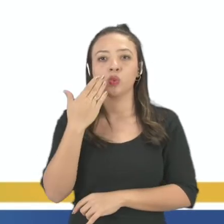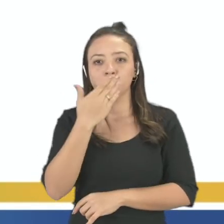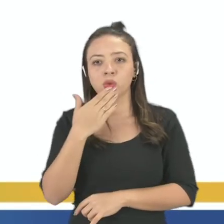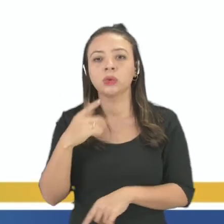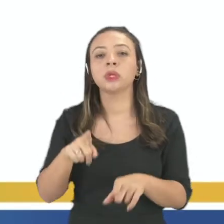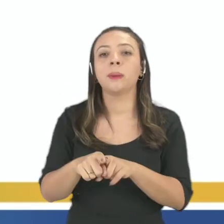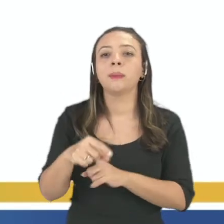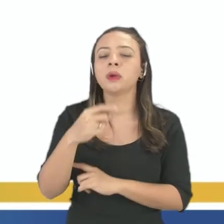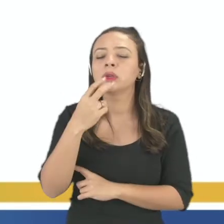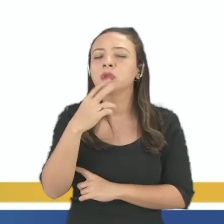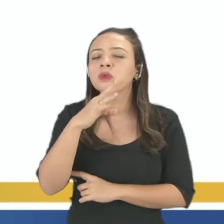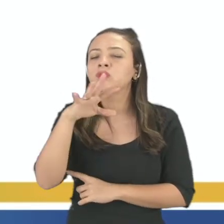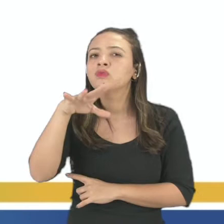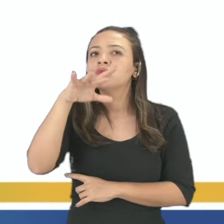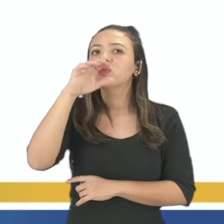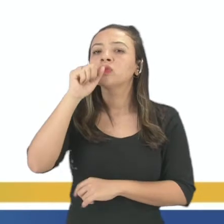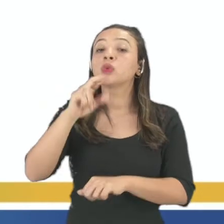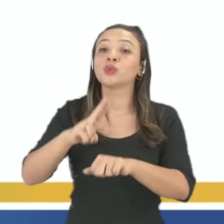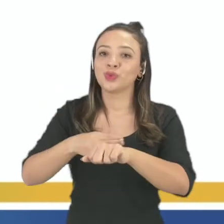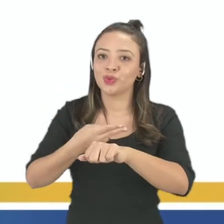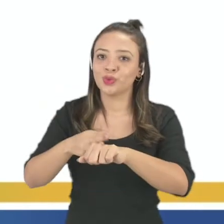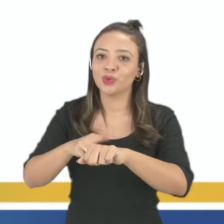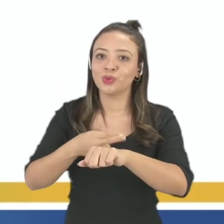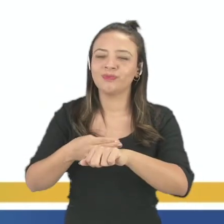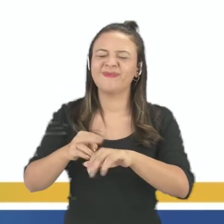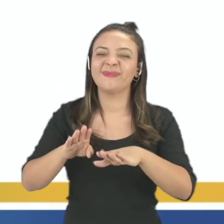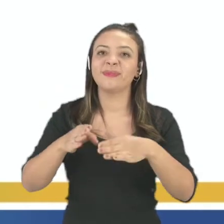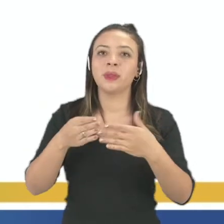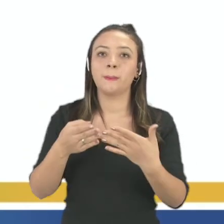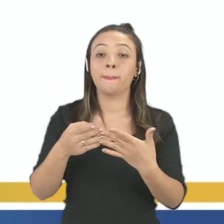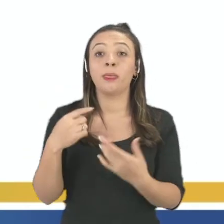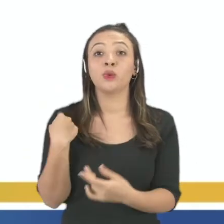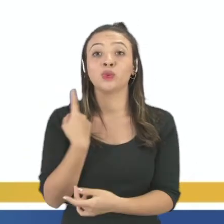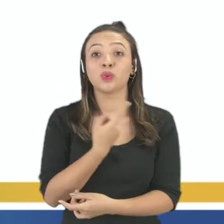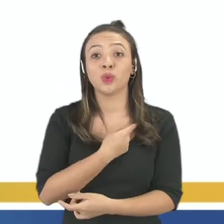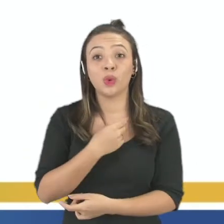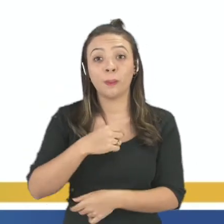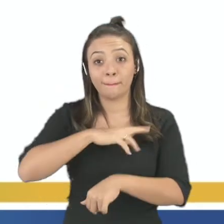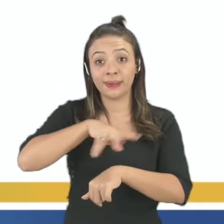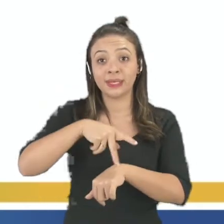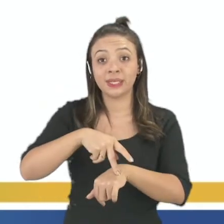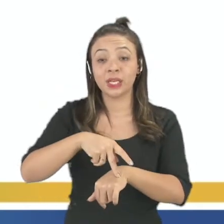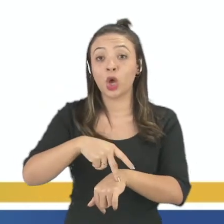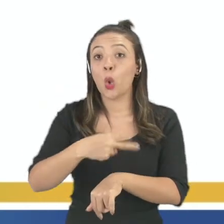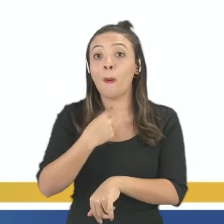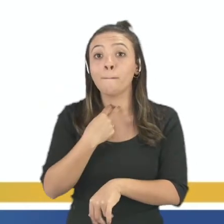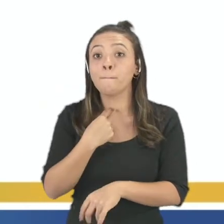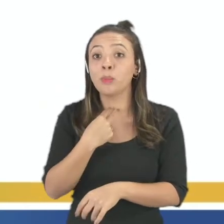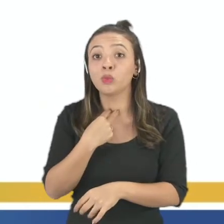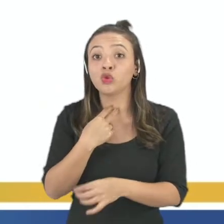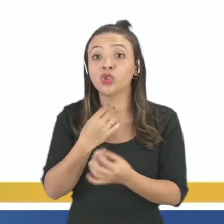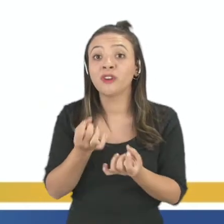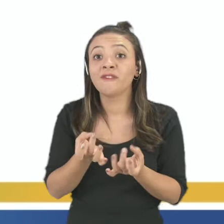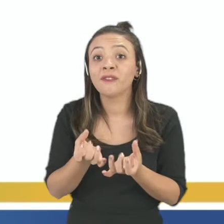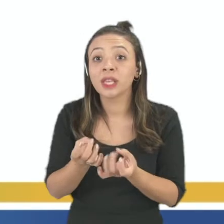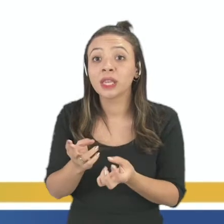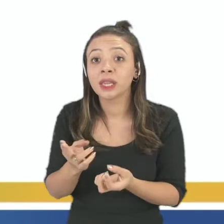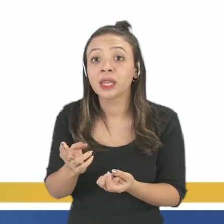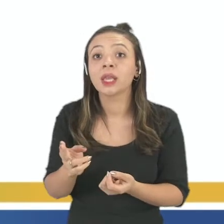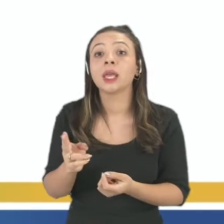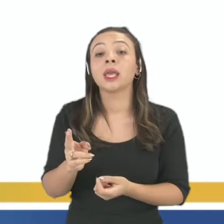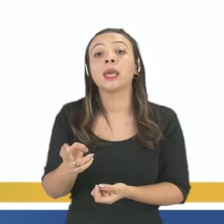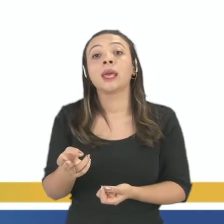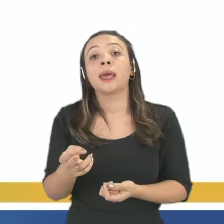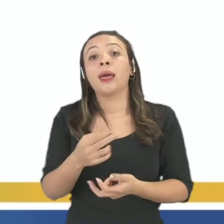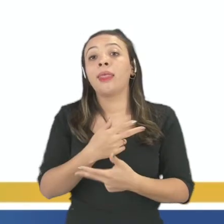Ok? Vamos lá. Diante disso, nosso país não podia exportar o produto utilizando os nomes cupuaçu